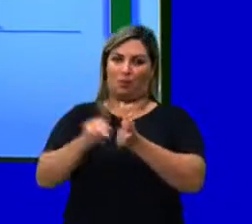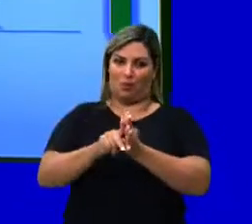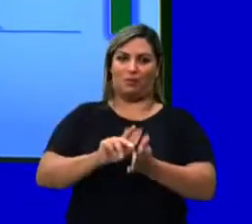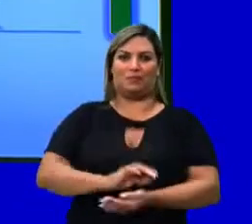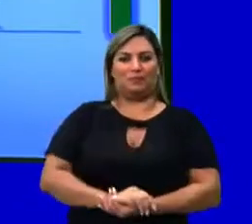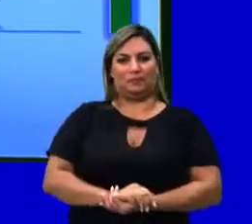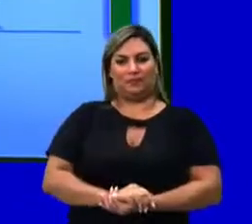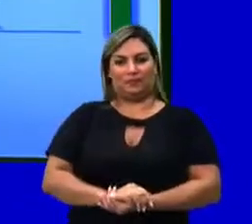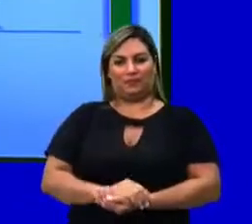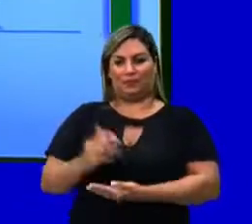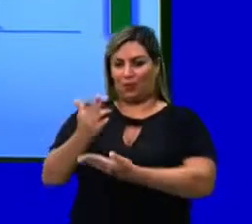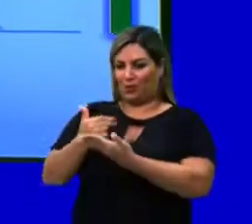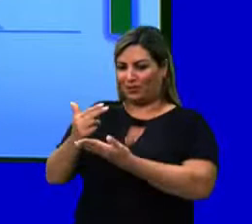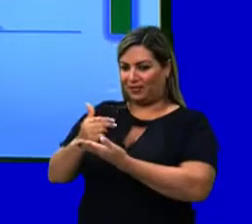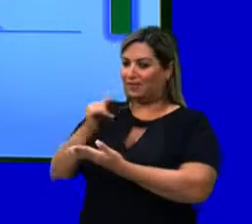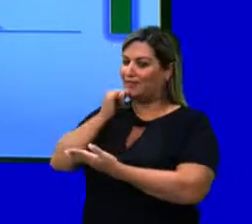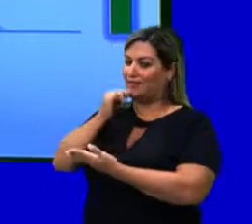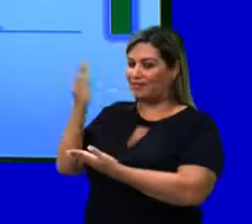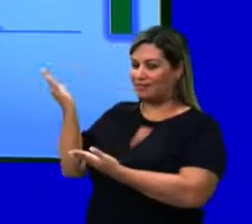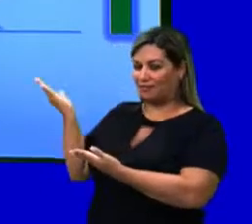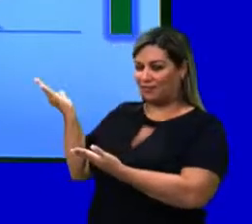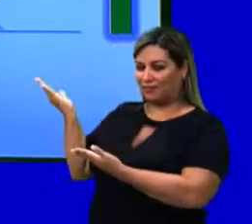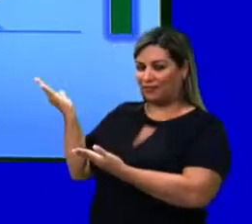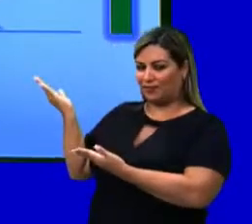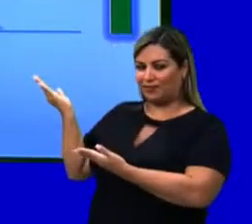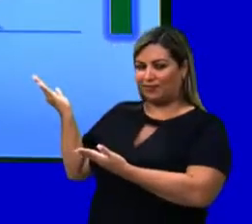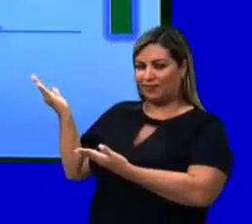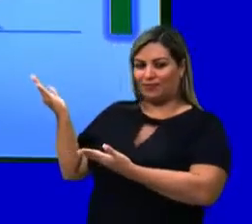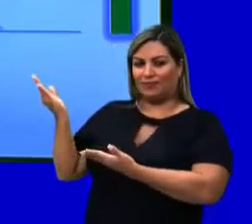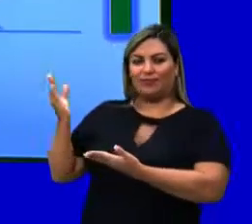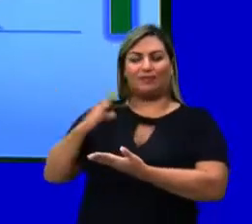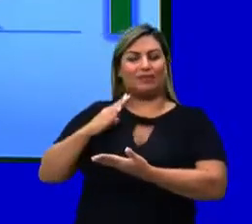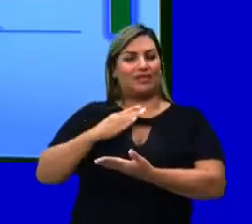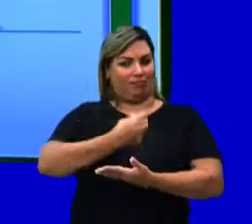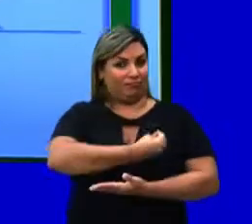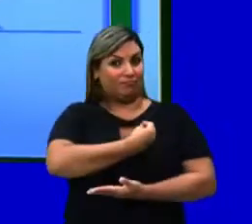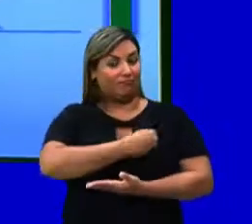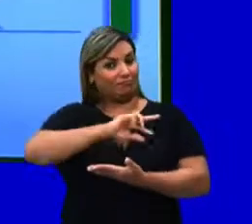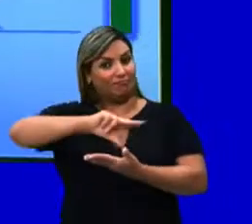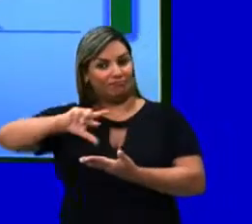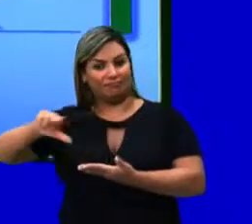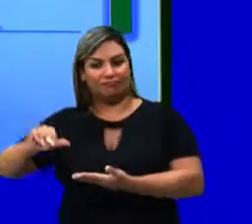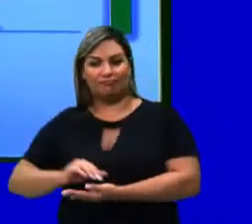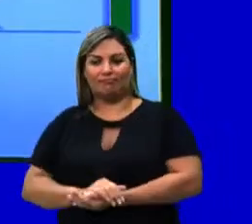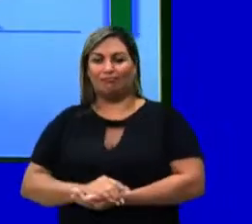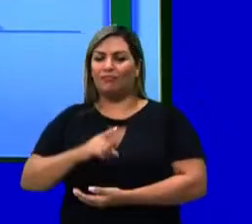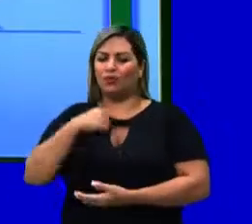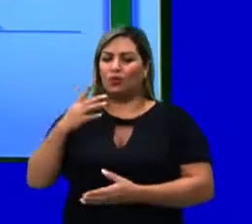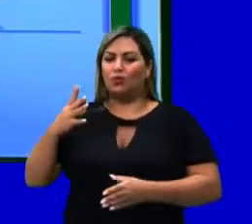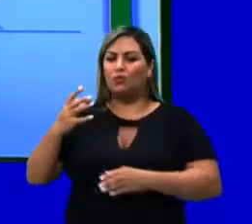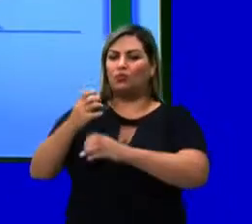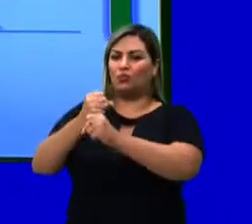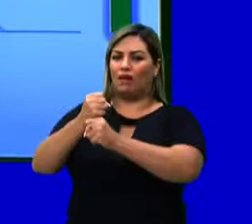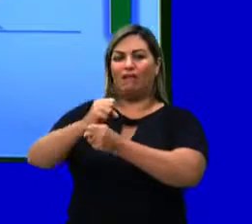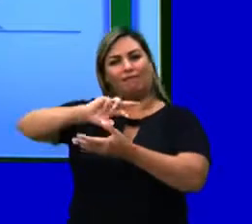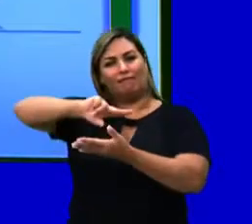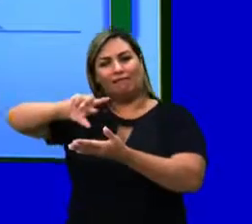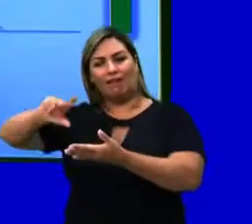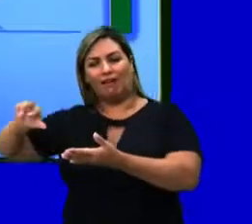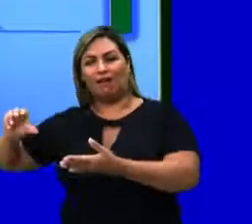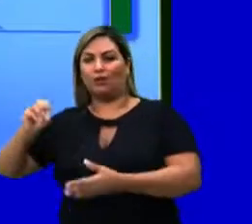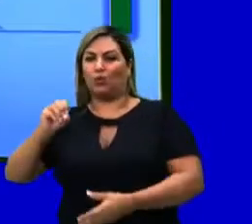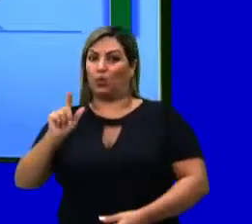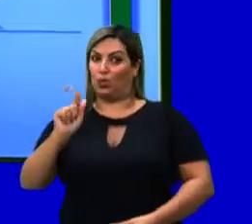Então olha aqui o desenho, por exemplo, está considerando aqui organismos. E se a gente juntar vários